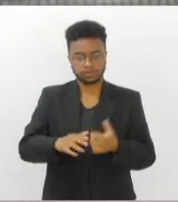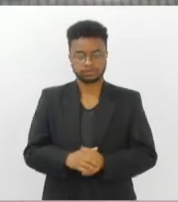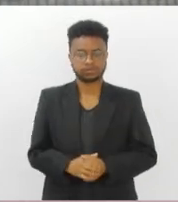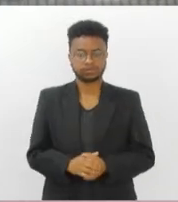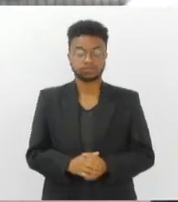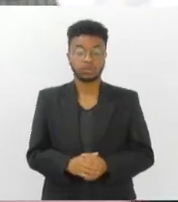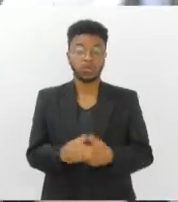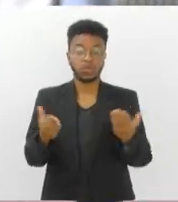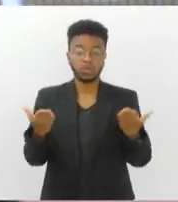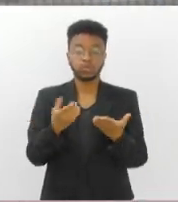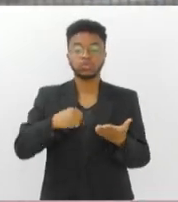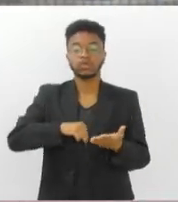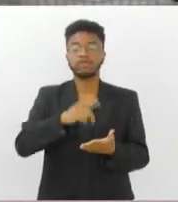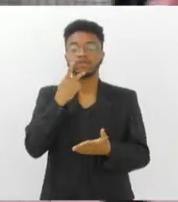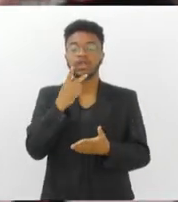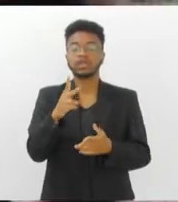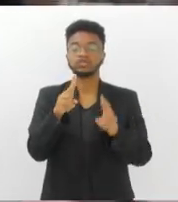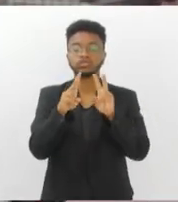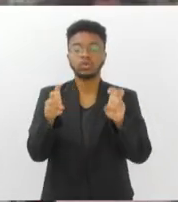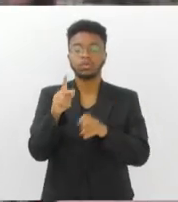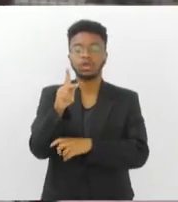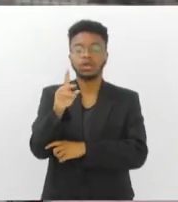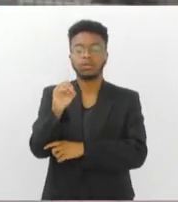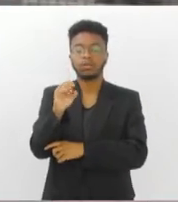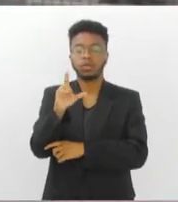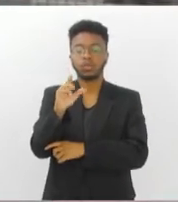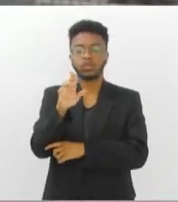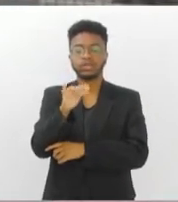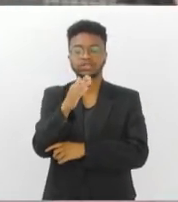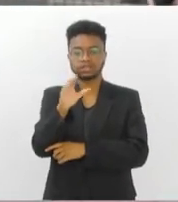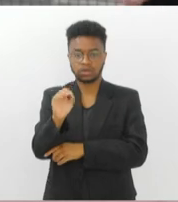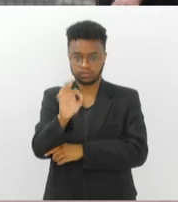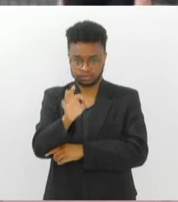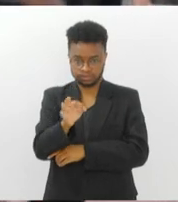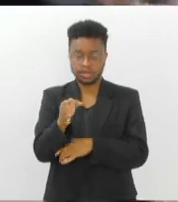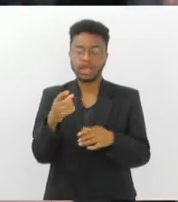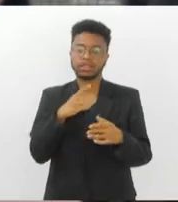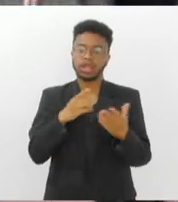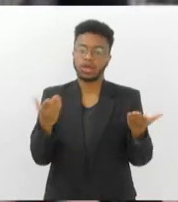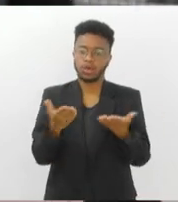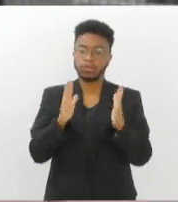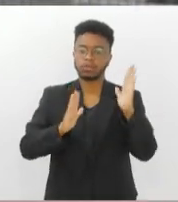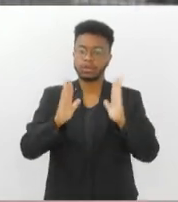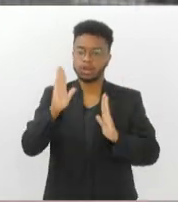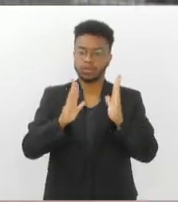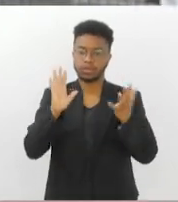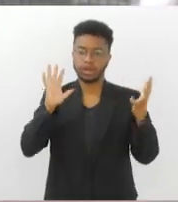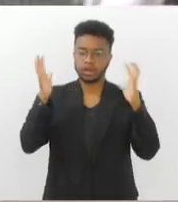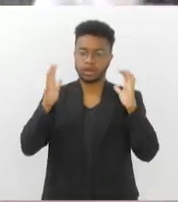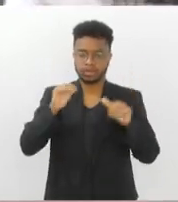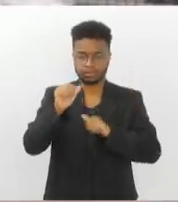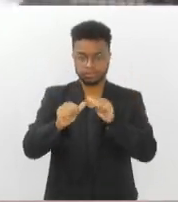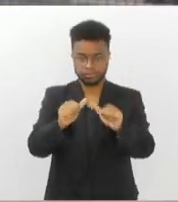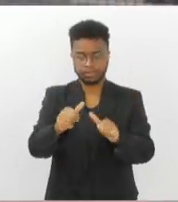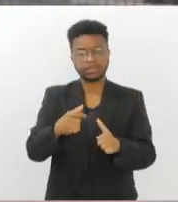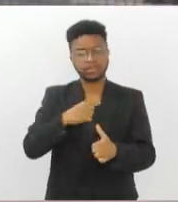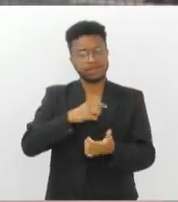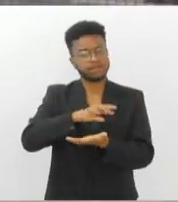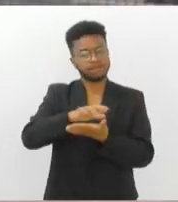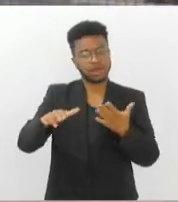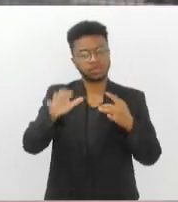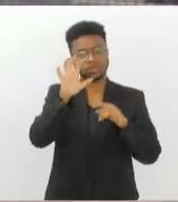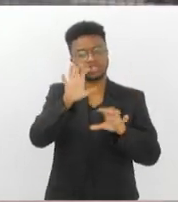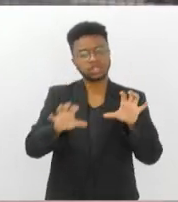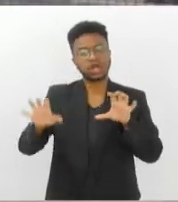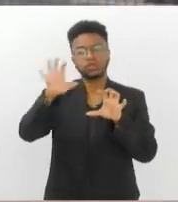dia, Tiago, de poluição e a gente está vivendo esse momento aí de mudanças climáticas. Você vê que não chove em vários estados da